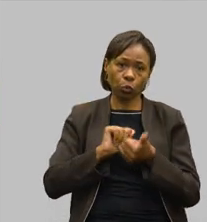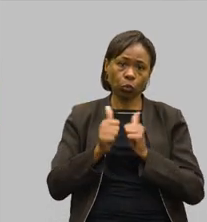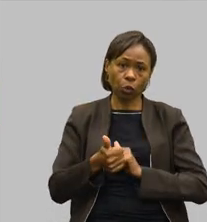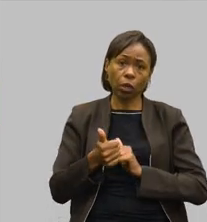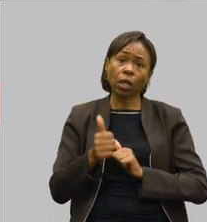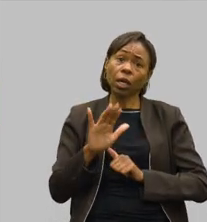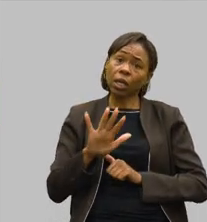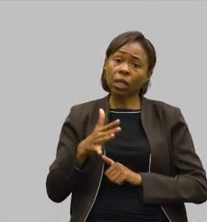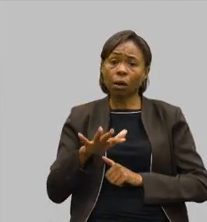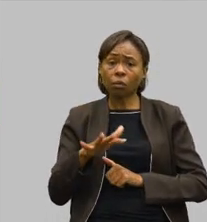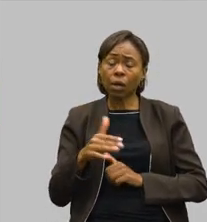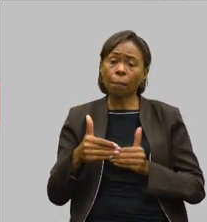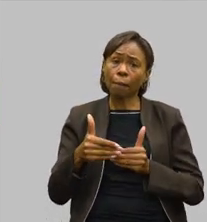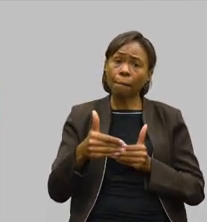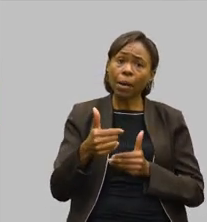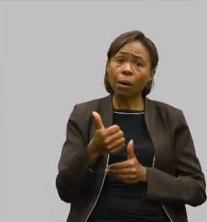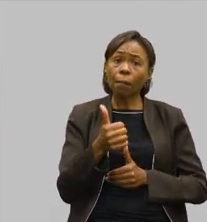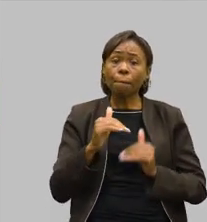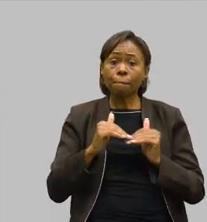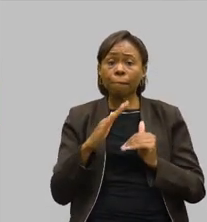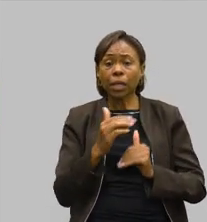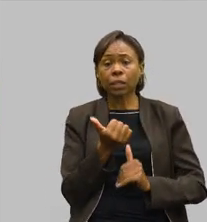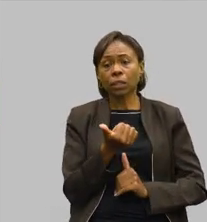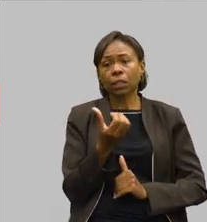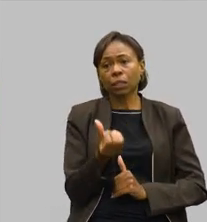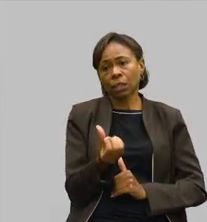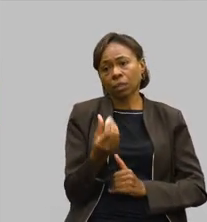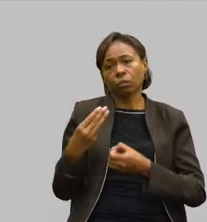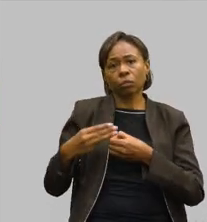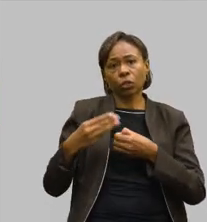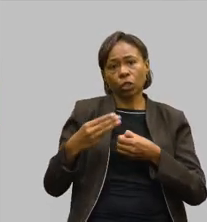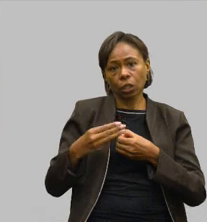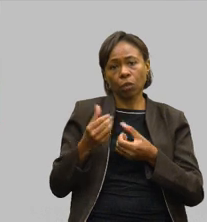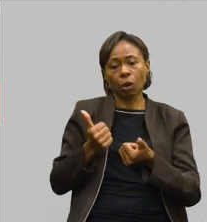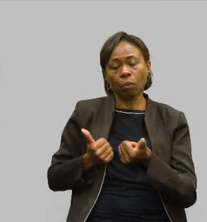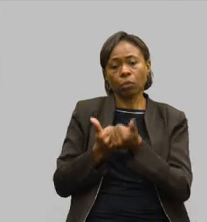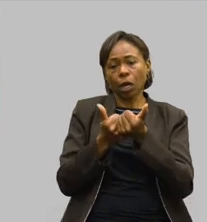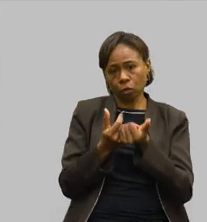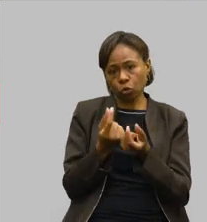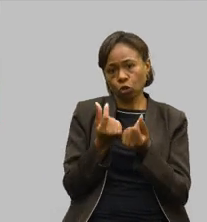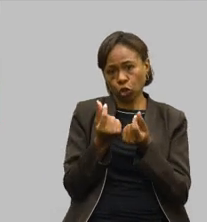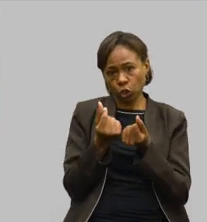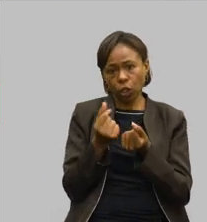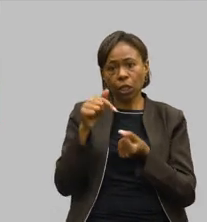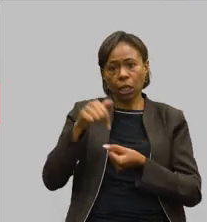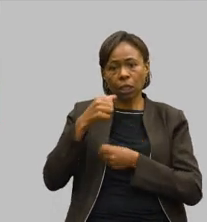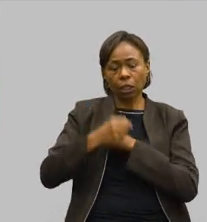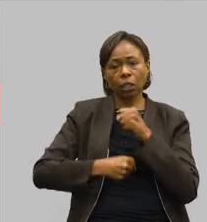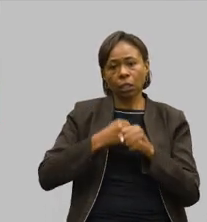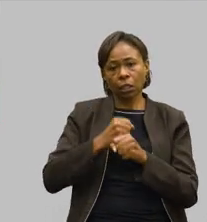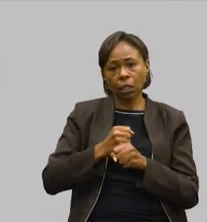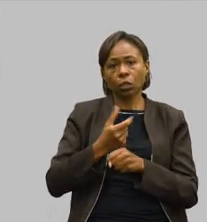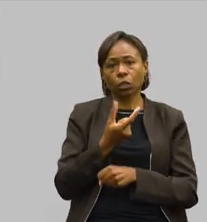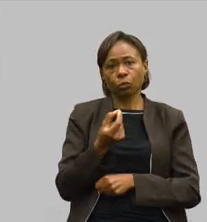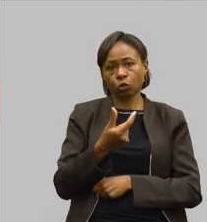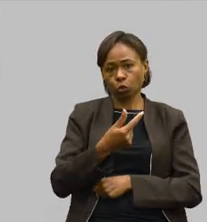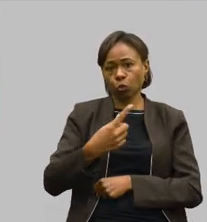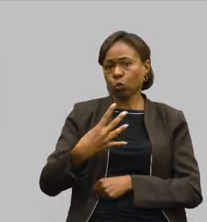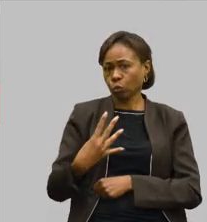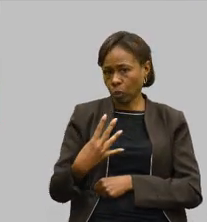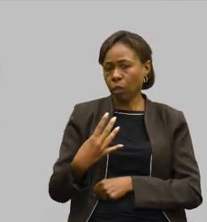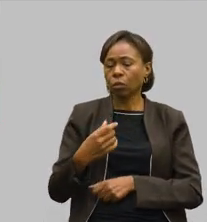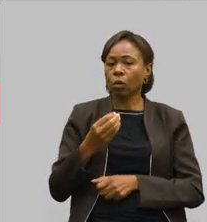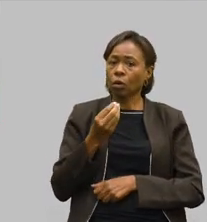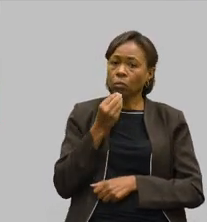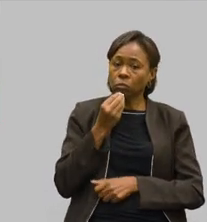previsão de mais 16 municípios para serem apoiados financeiramente ainda agora, no ano de 2024, para poder